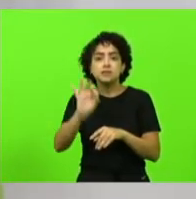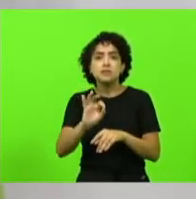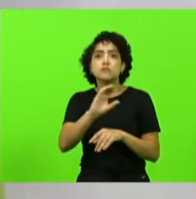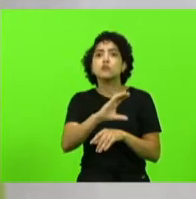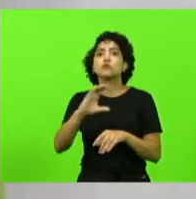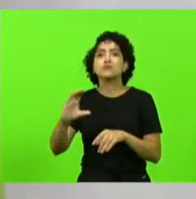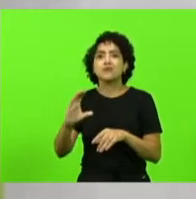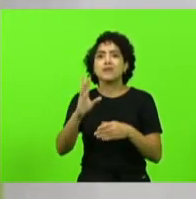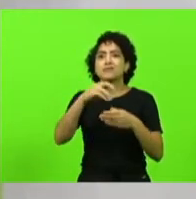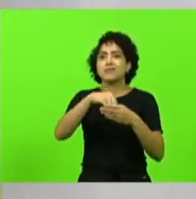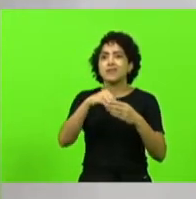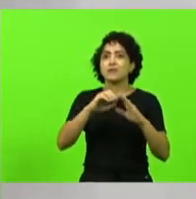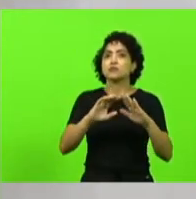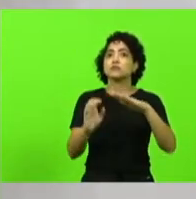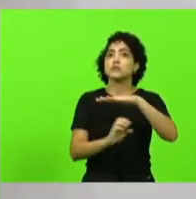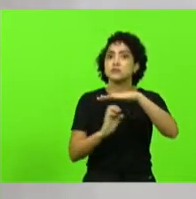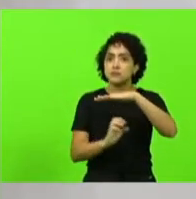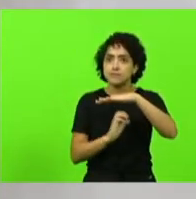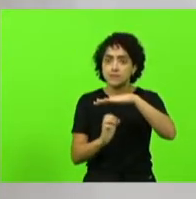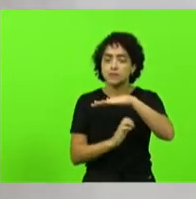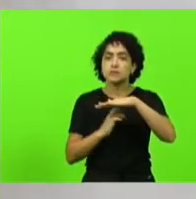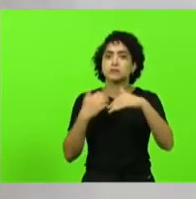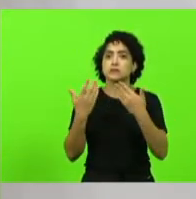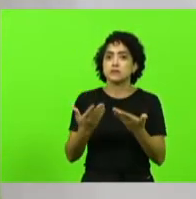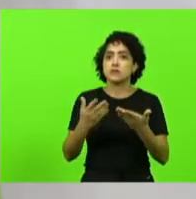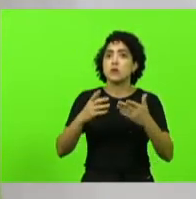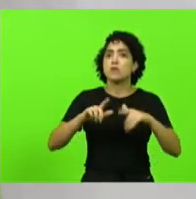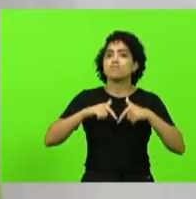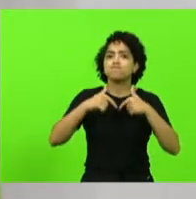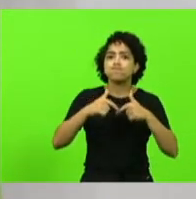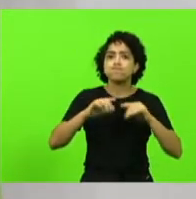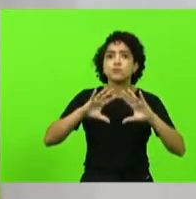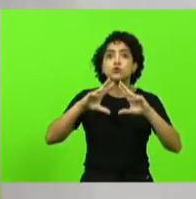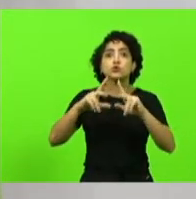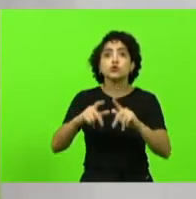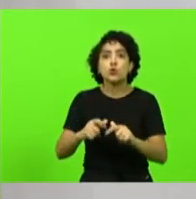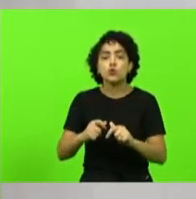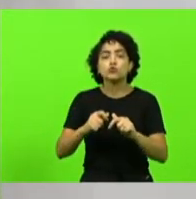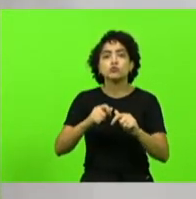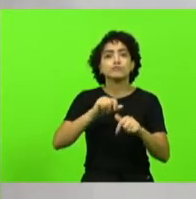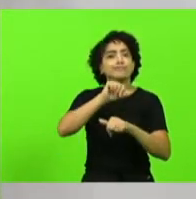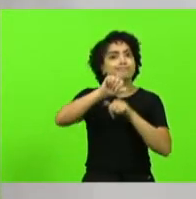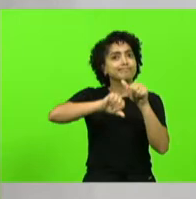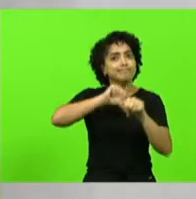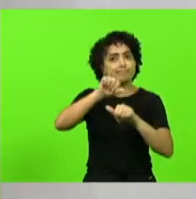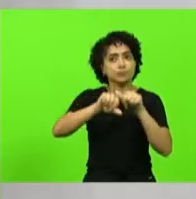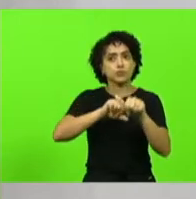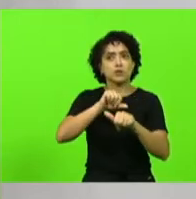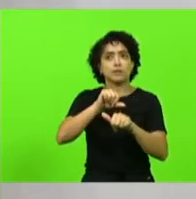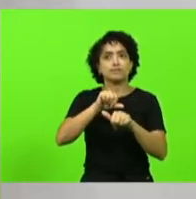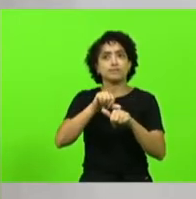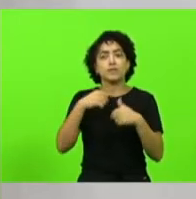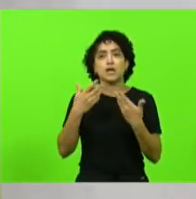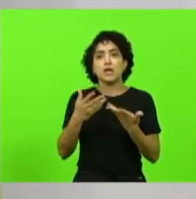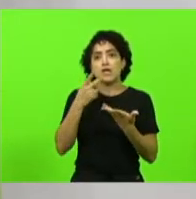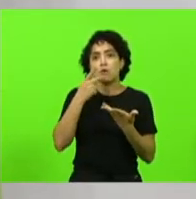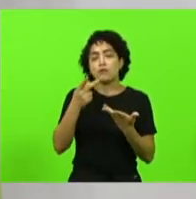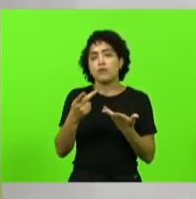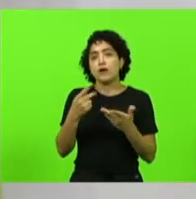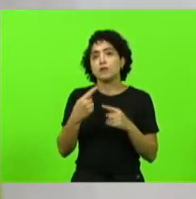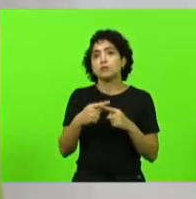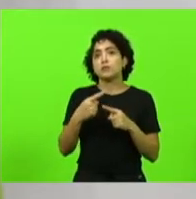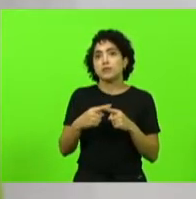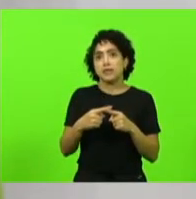é preciso o empenho de todos para que esses números mudem digo estas palavras